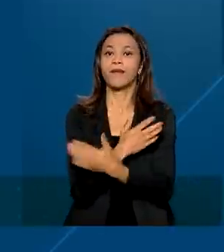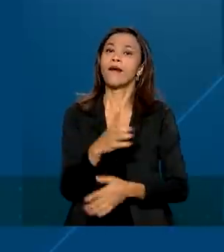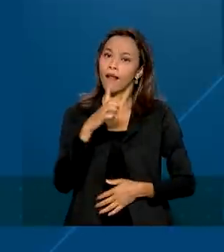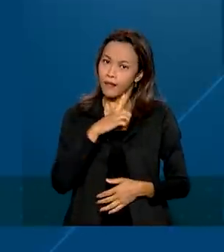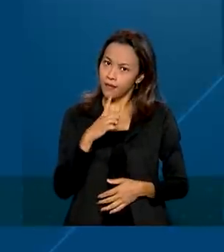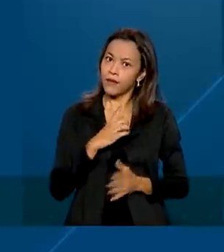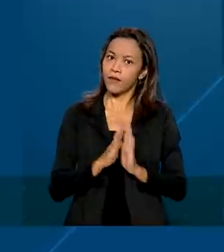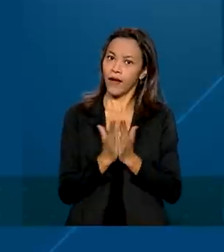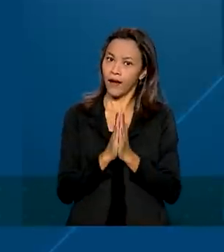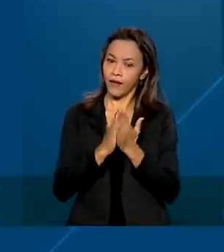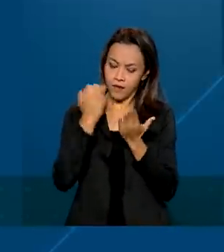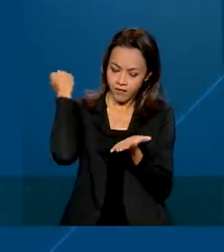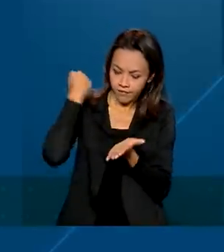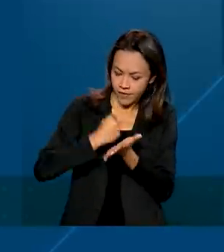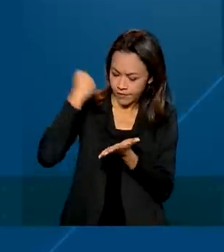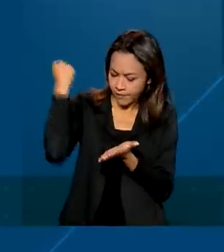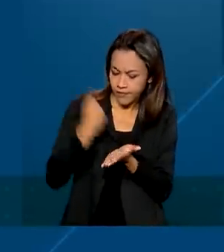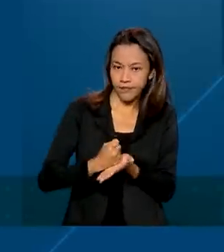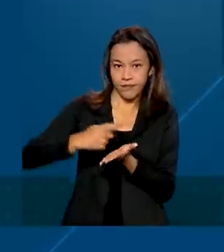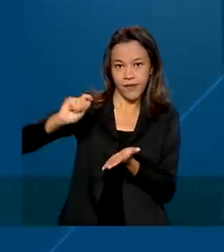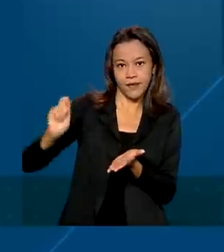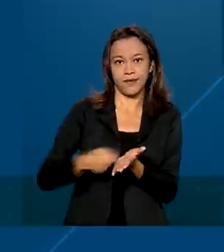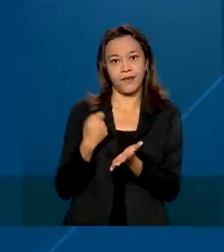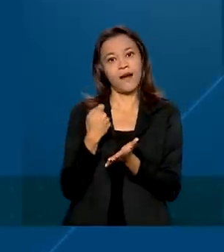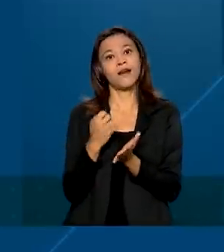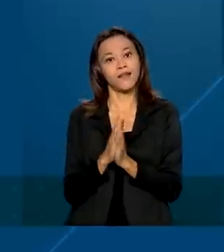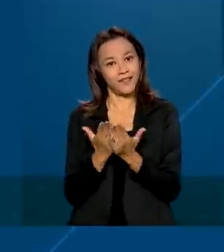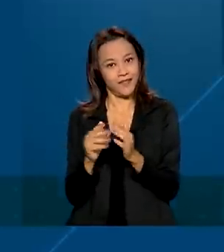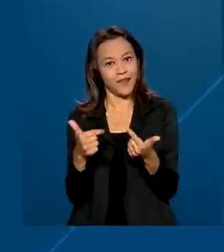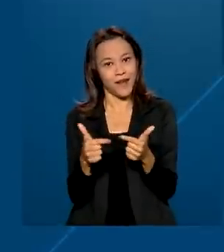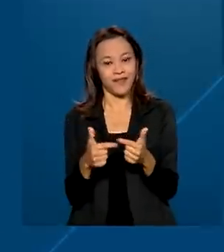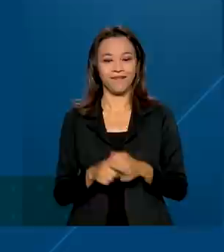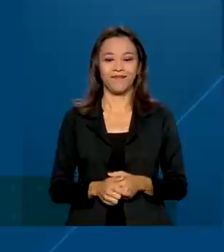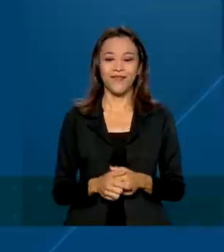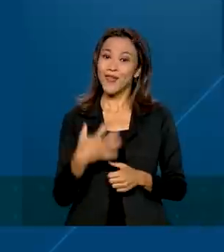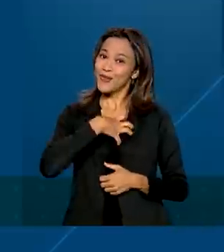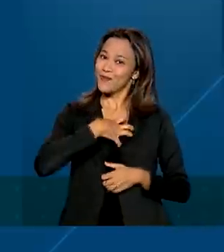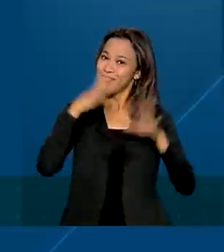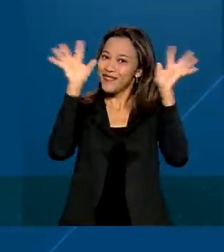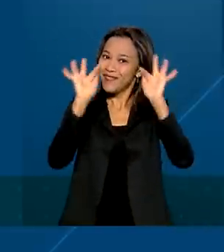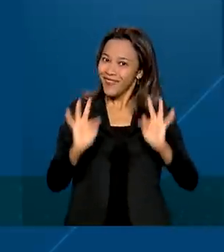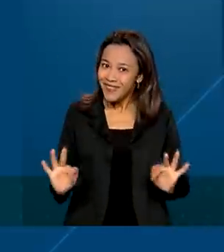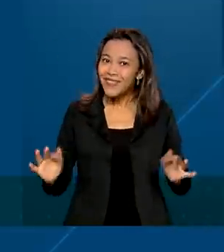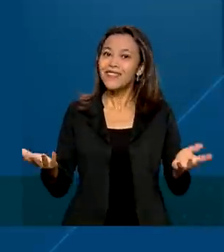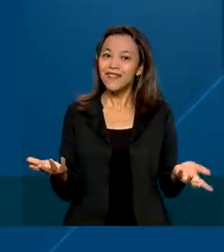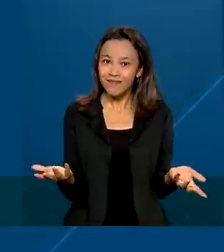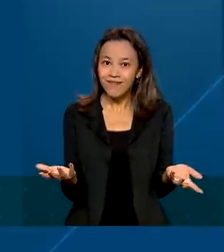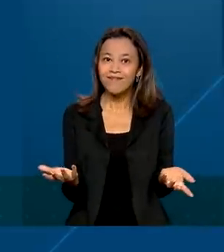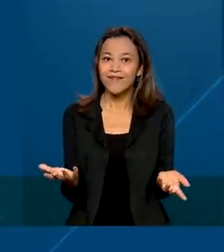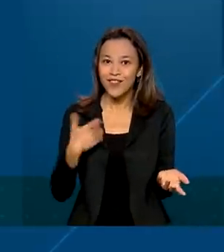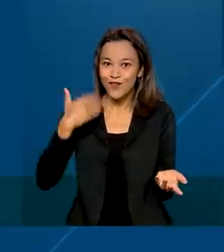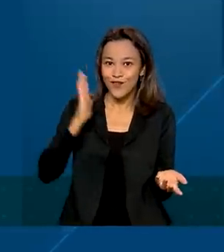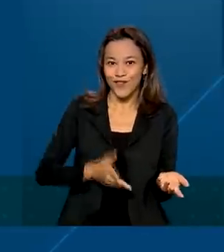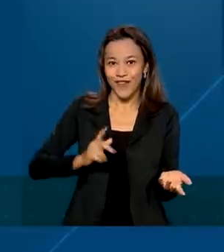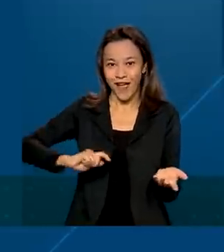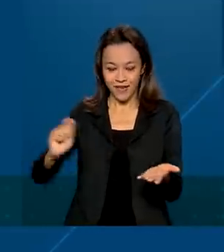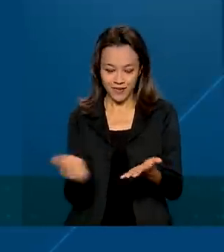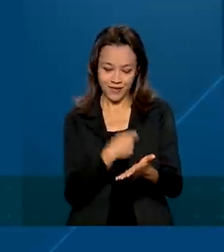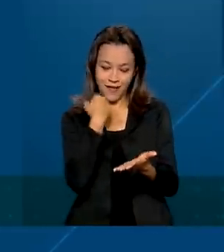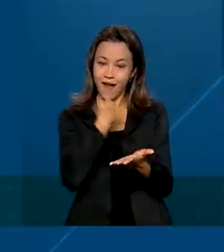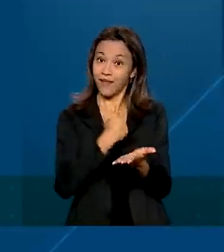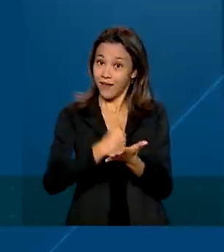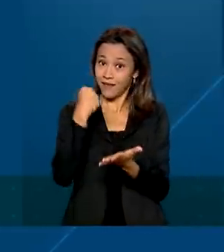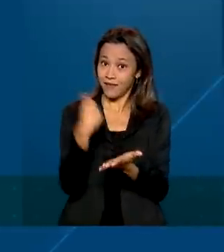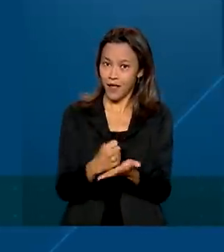carteira de trabalho assinada em maio. Estou feliz, principalmente por estar com carteira assinada, né? Que isso me